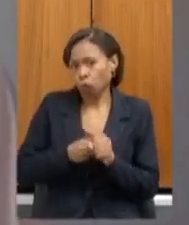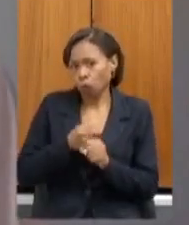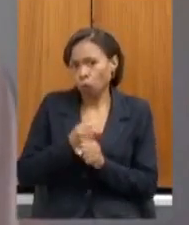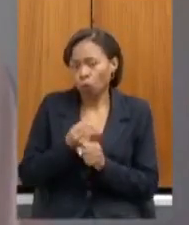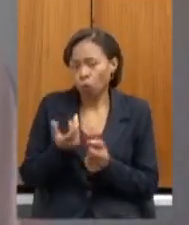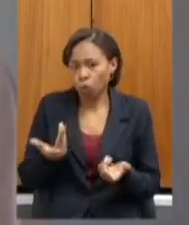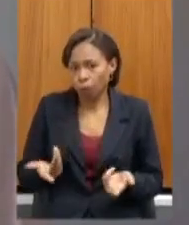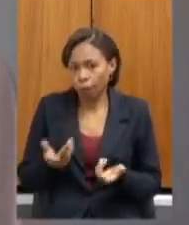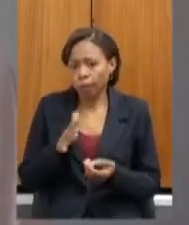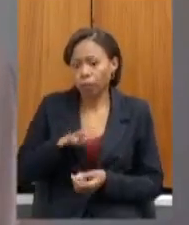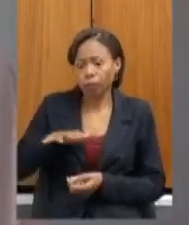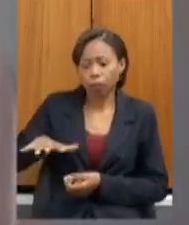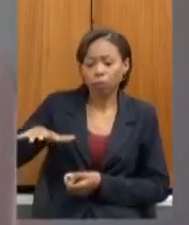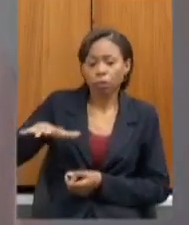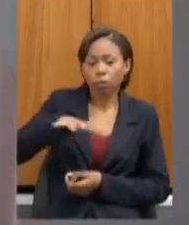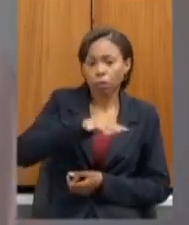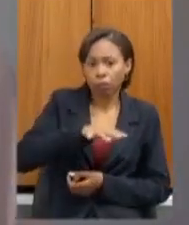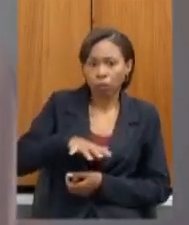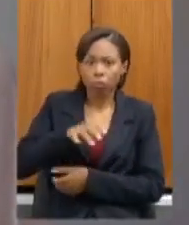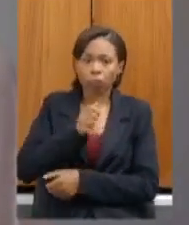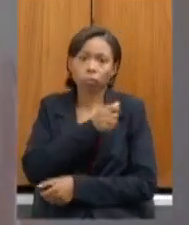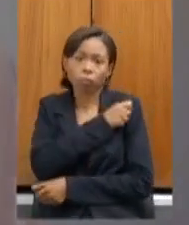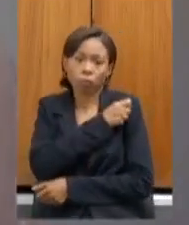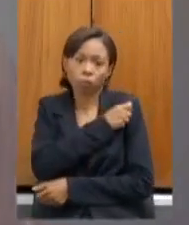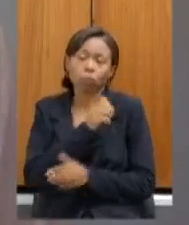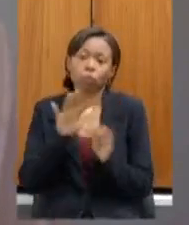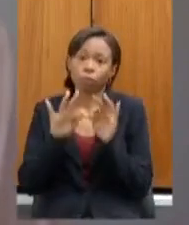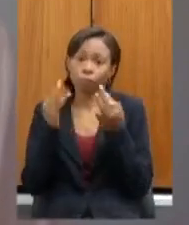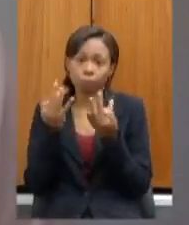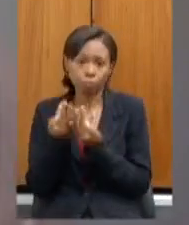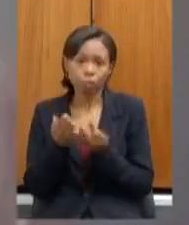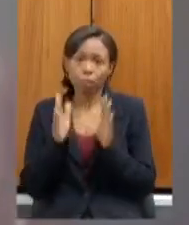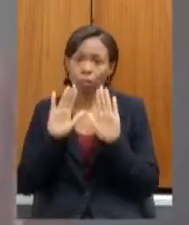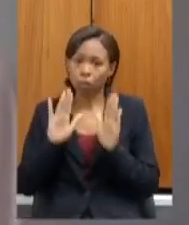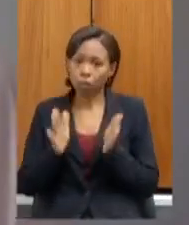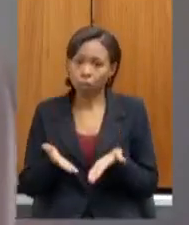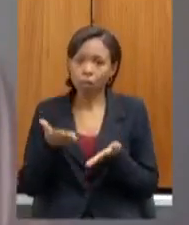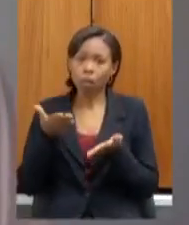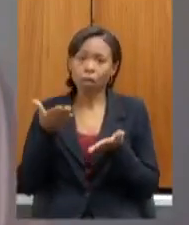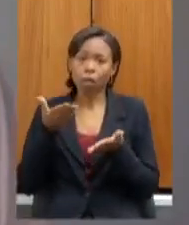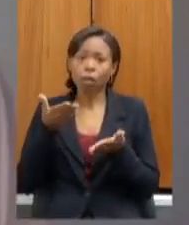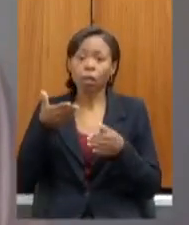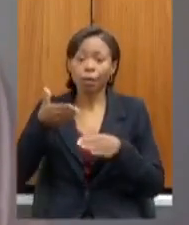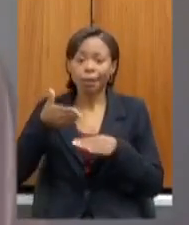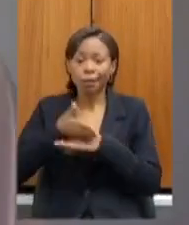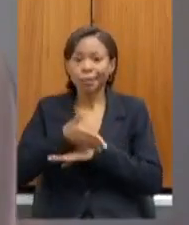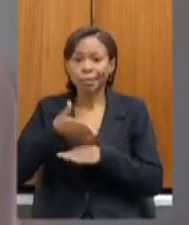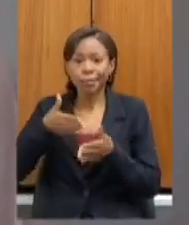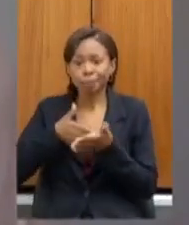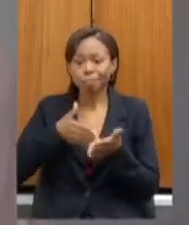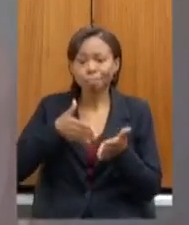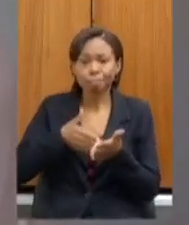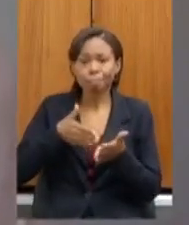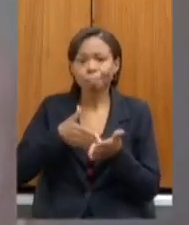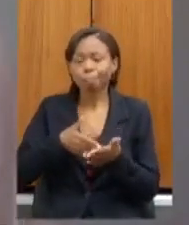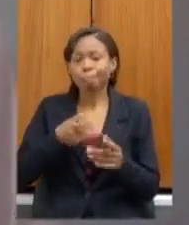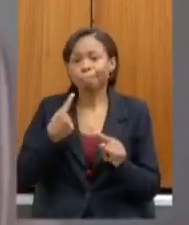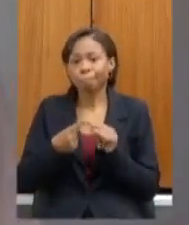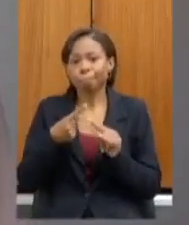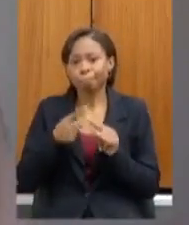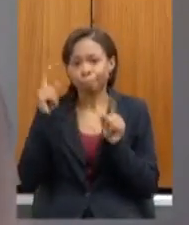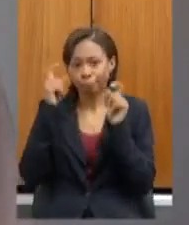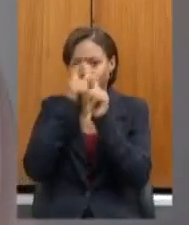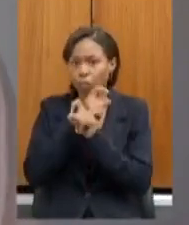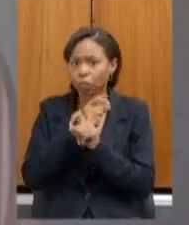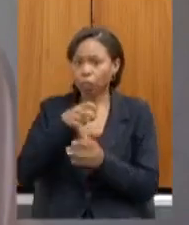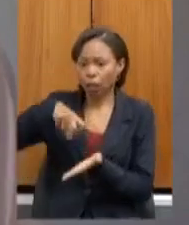regiões os alunos as famílias que tiveram o seu acesso restrito por conta dessas dificuldades não podem